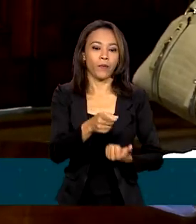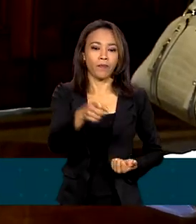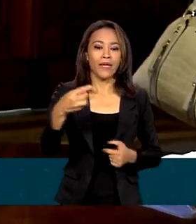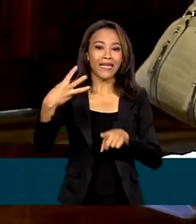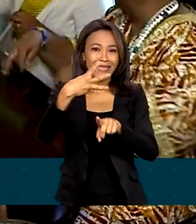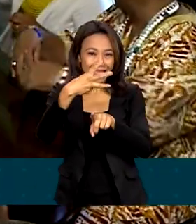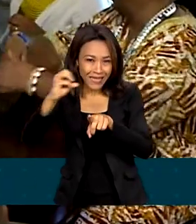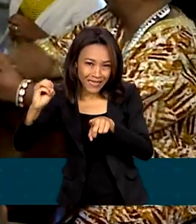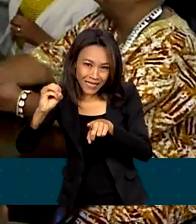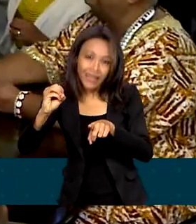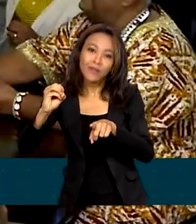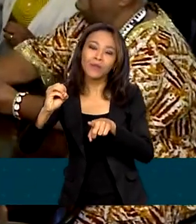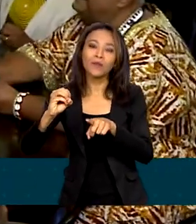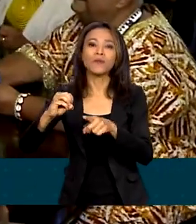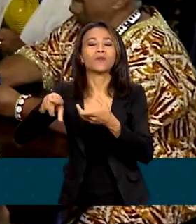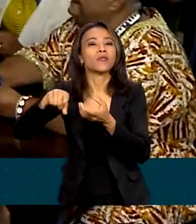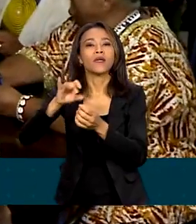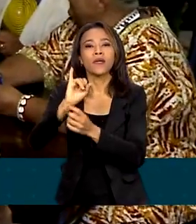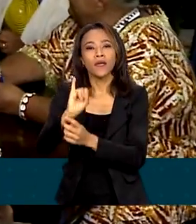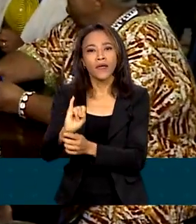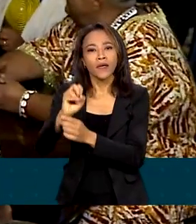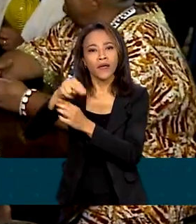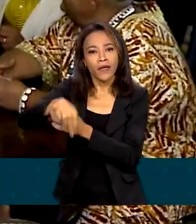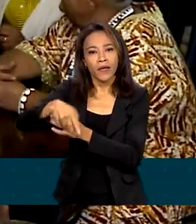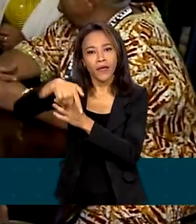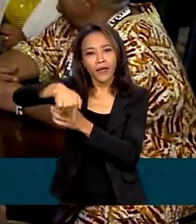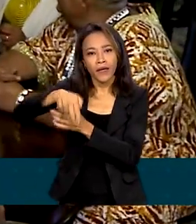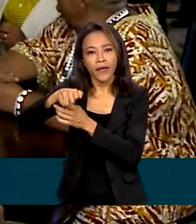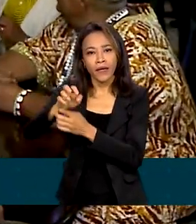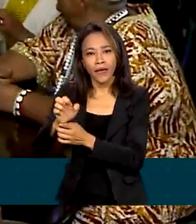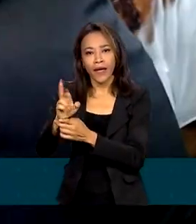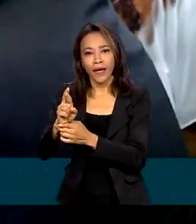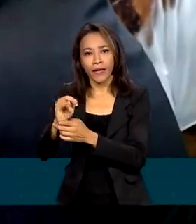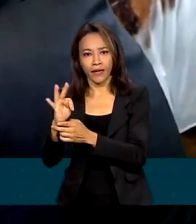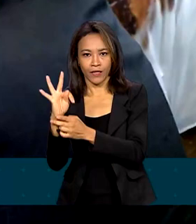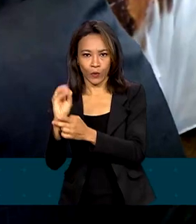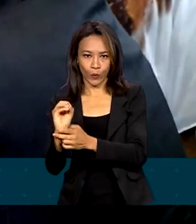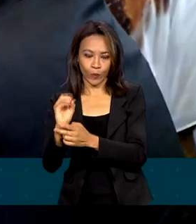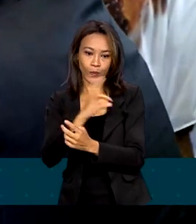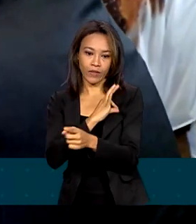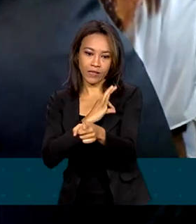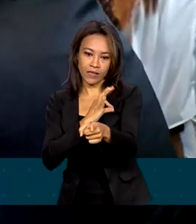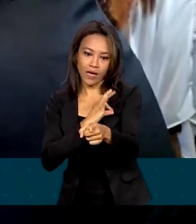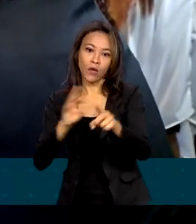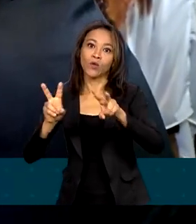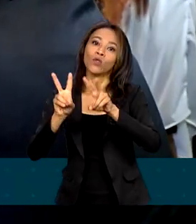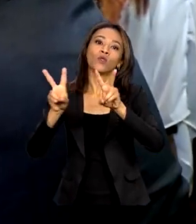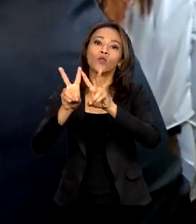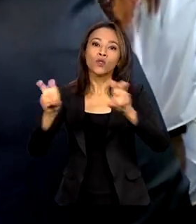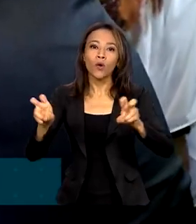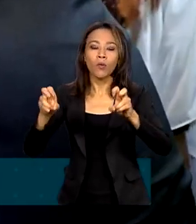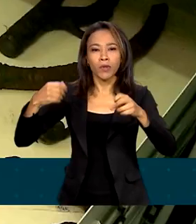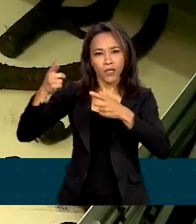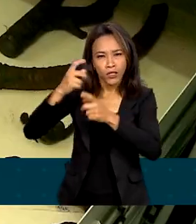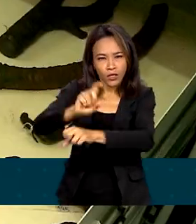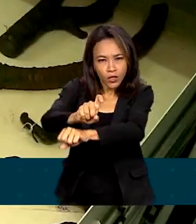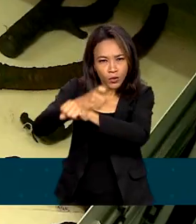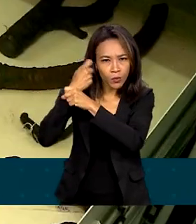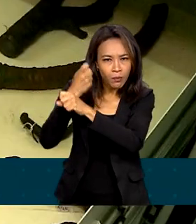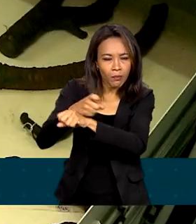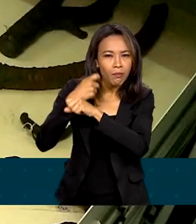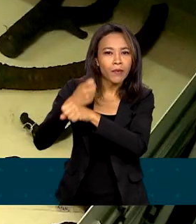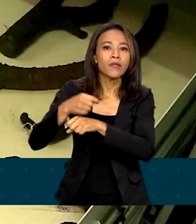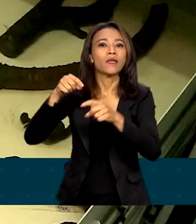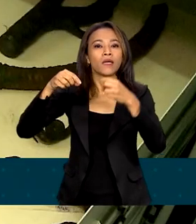policiais sobre a apreensão de objetos e documentos em terreiros de candomblé e umbanda entre